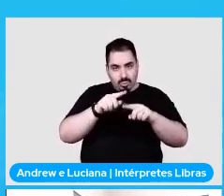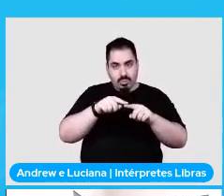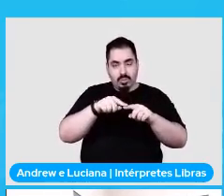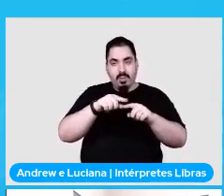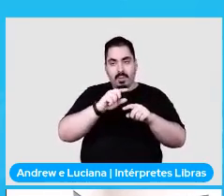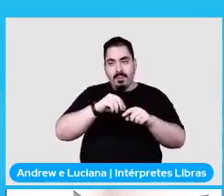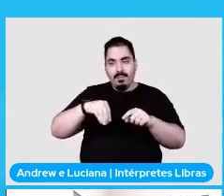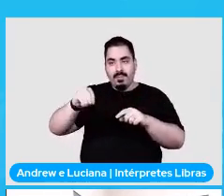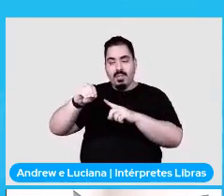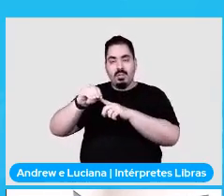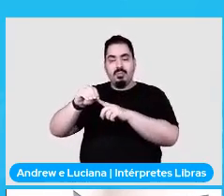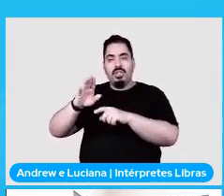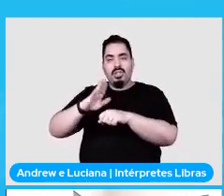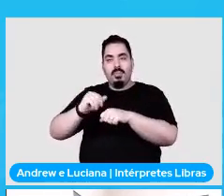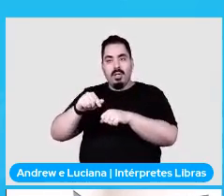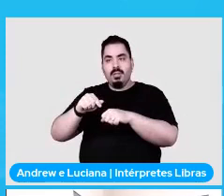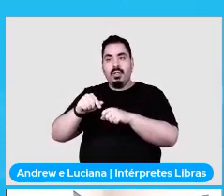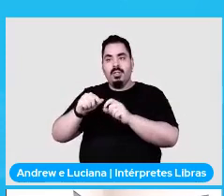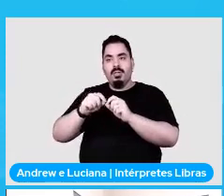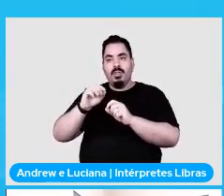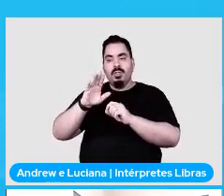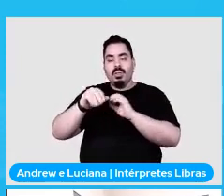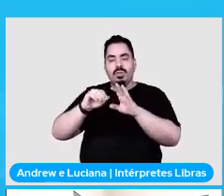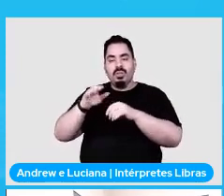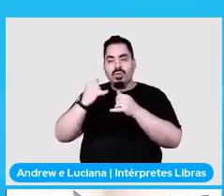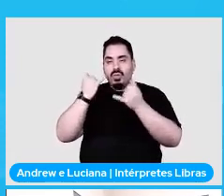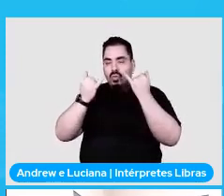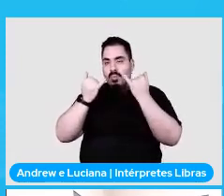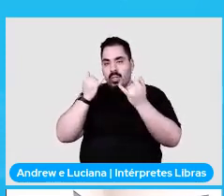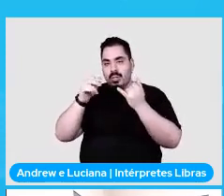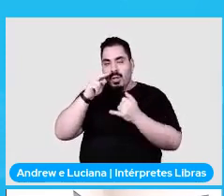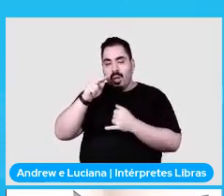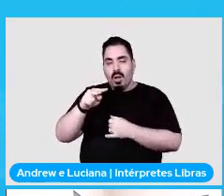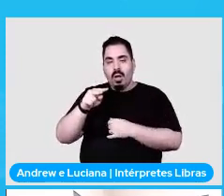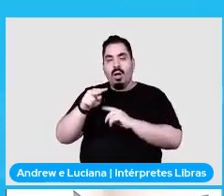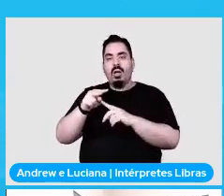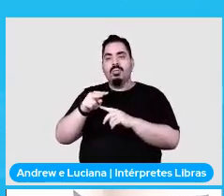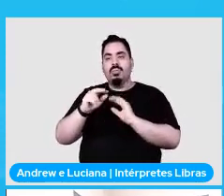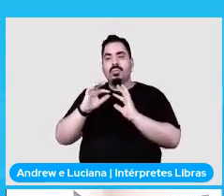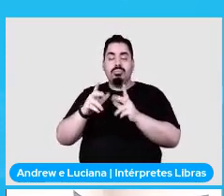extraio as informações, seja título, thumbnail, description, price, production name, enfim.